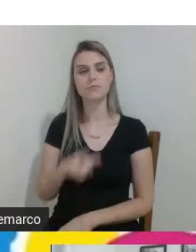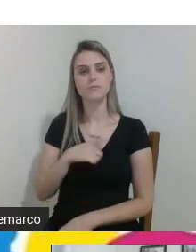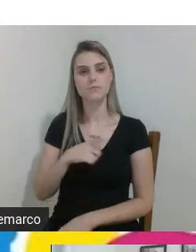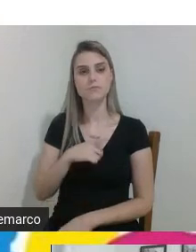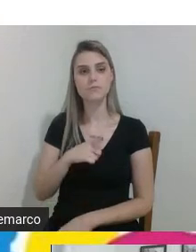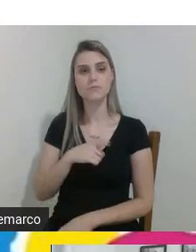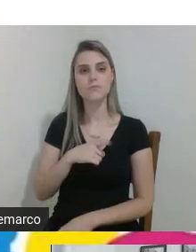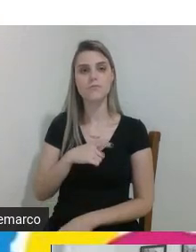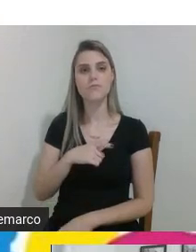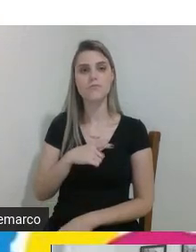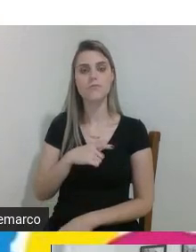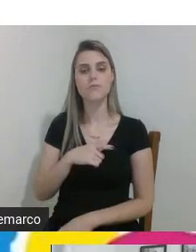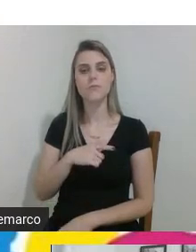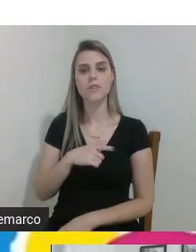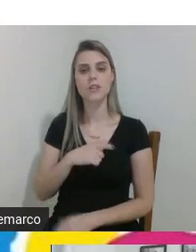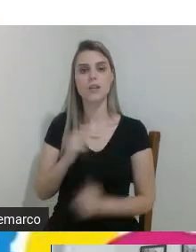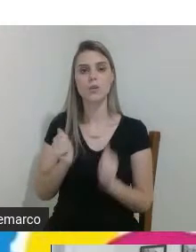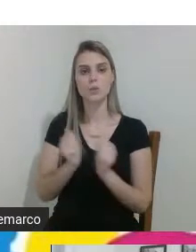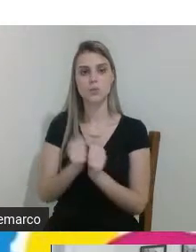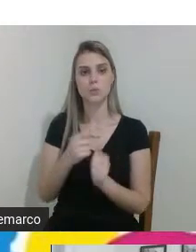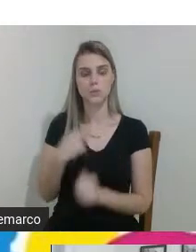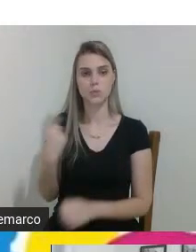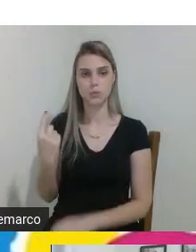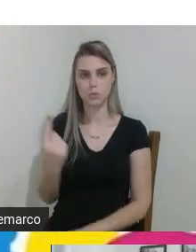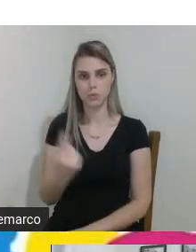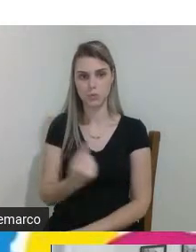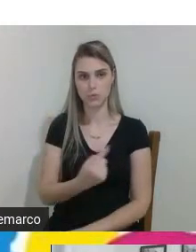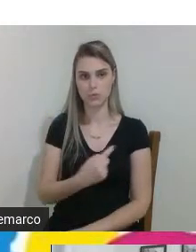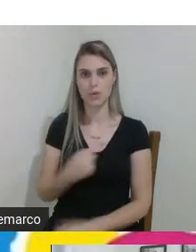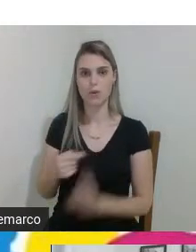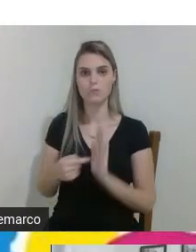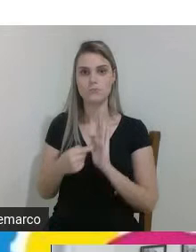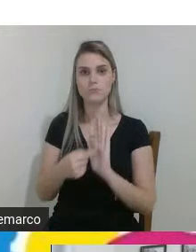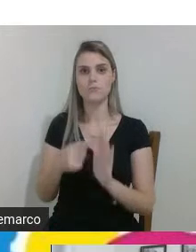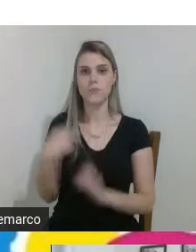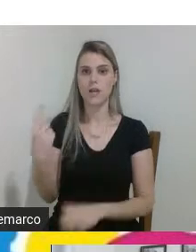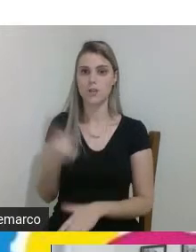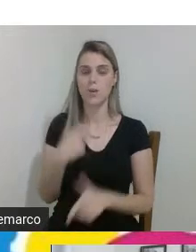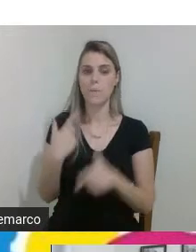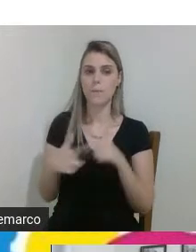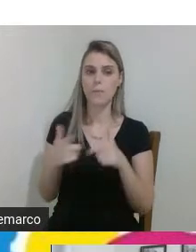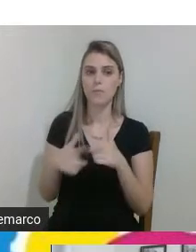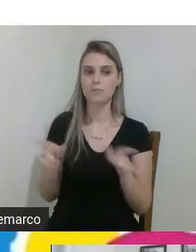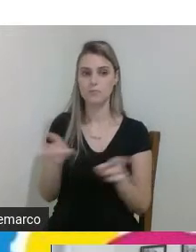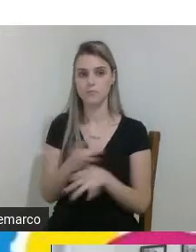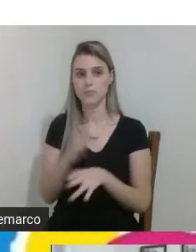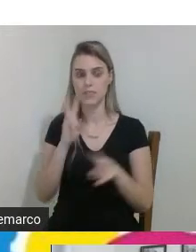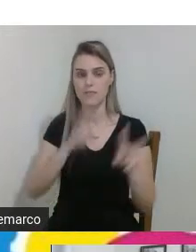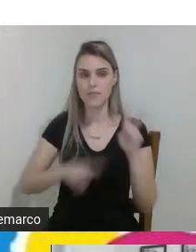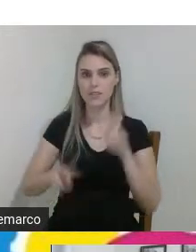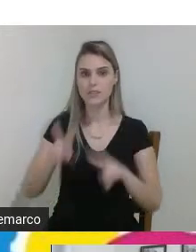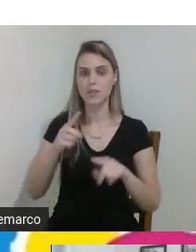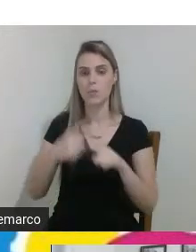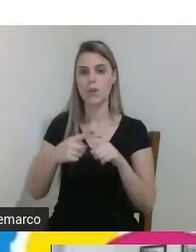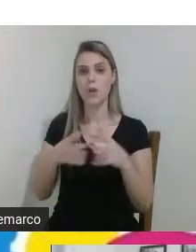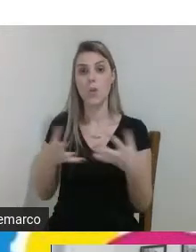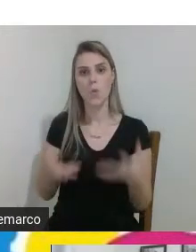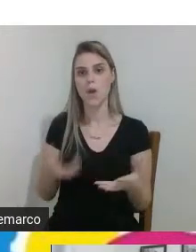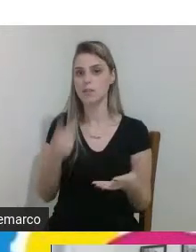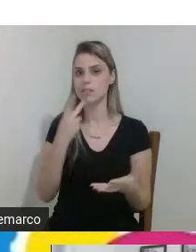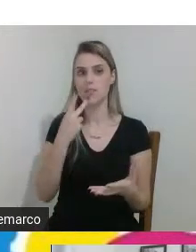tê-la ali conosco e de trazer para nós essa problemática essa visão porque enquanto não se fala